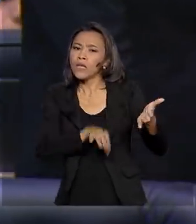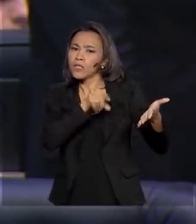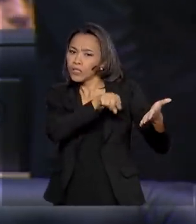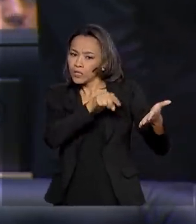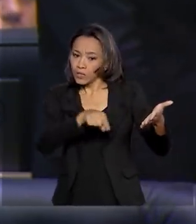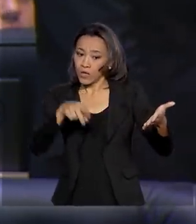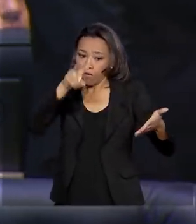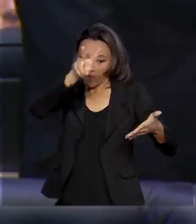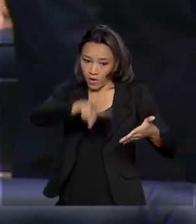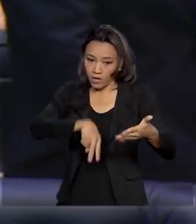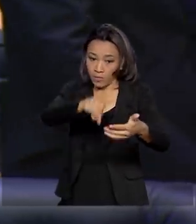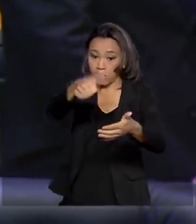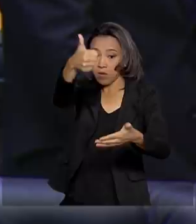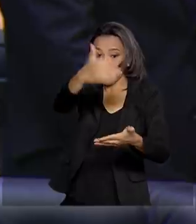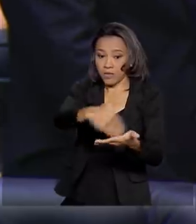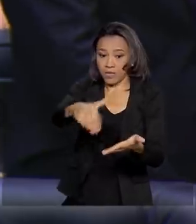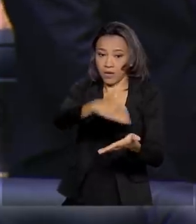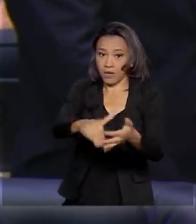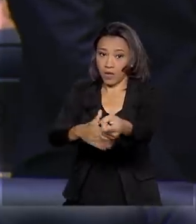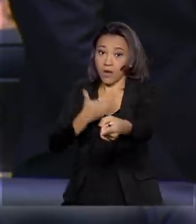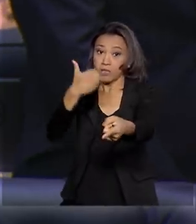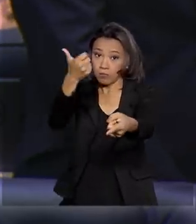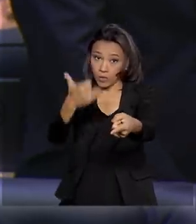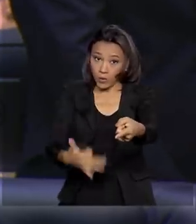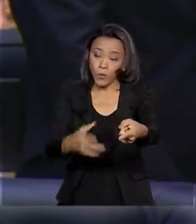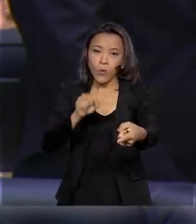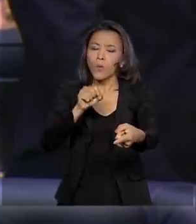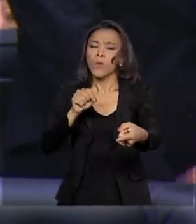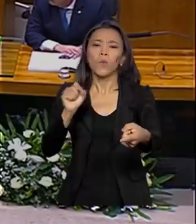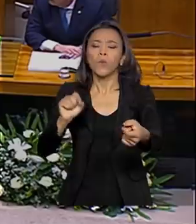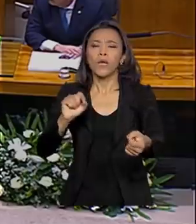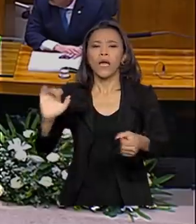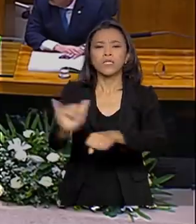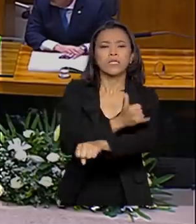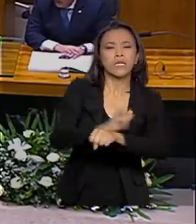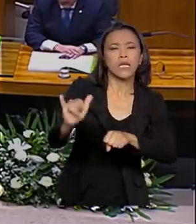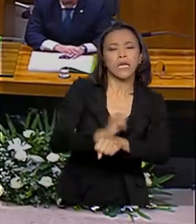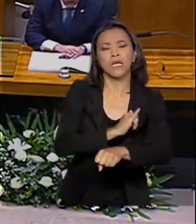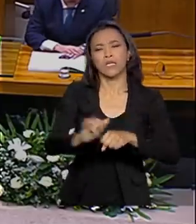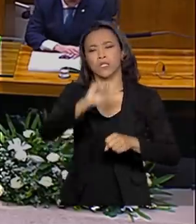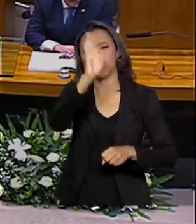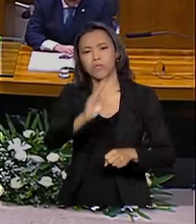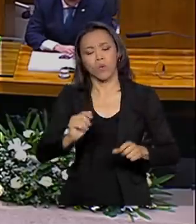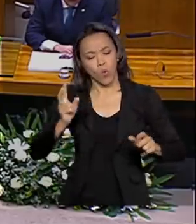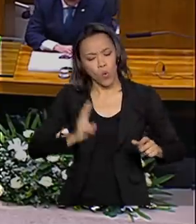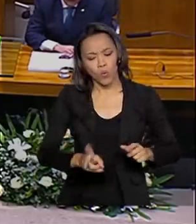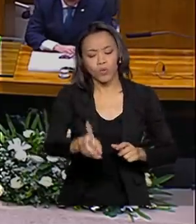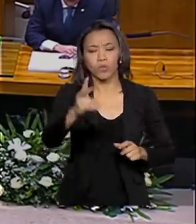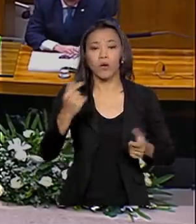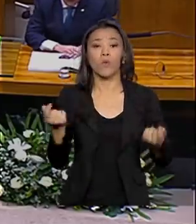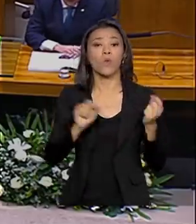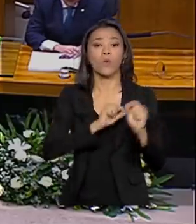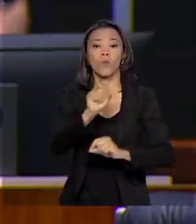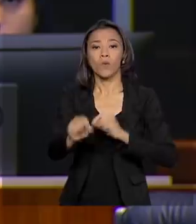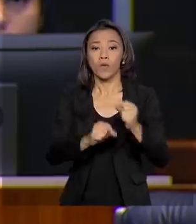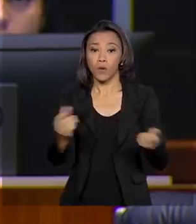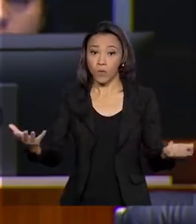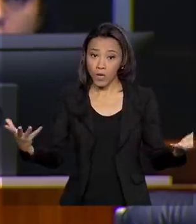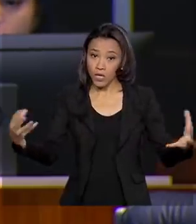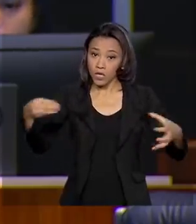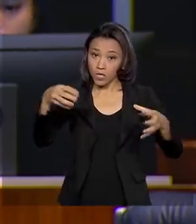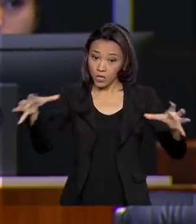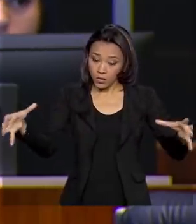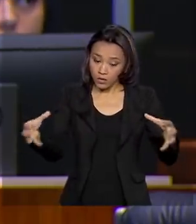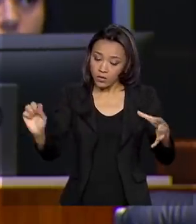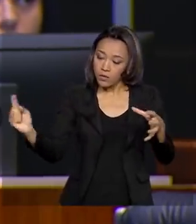primeira secretária da mesa, destacou a importância estratégica do Brasil continuar o processo de inclusão na OCDE, a